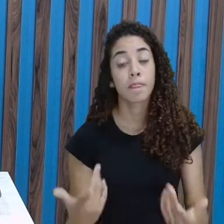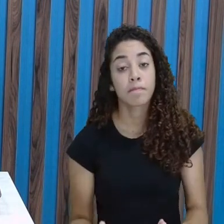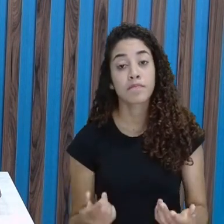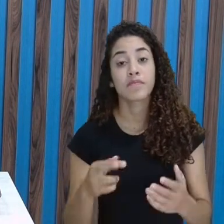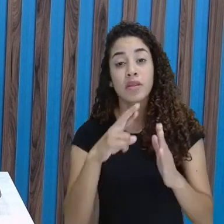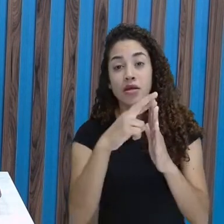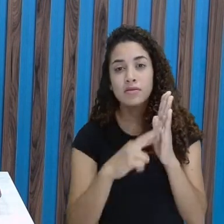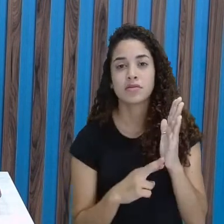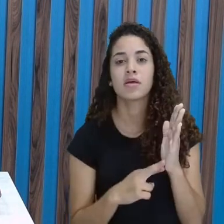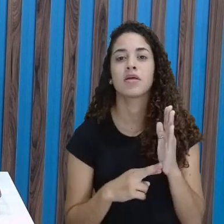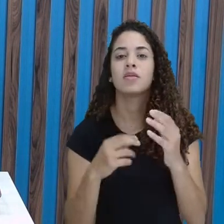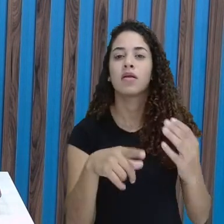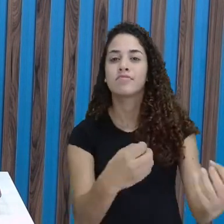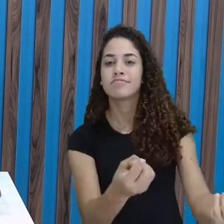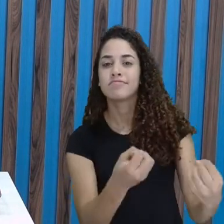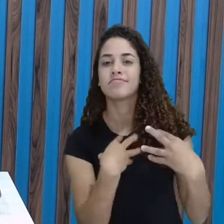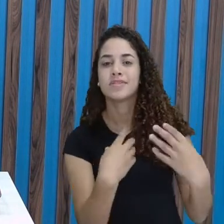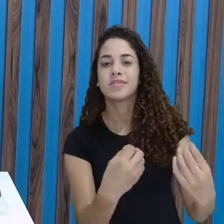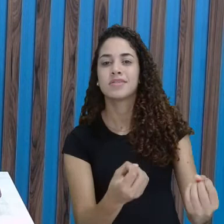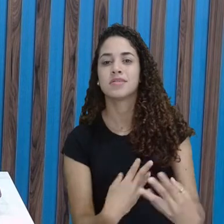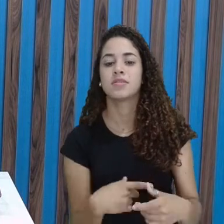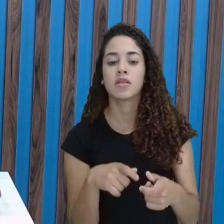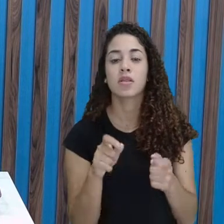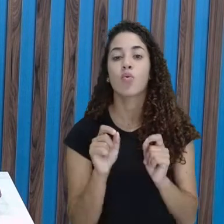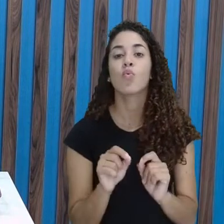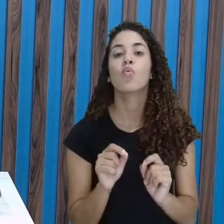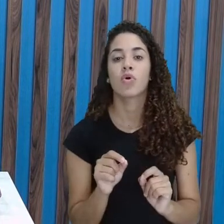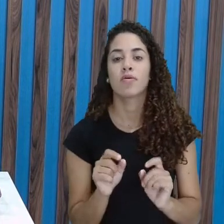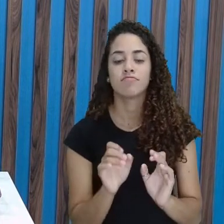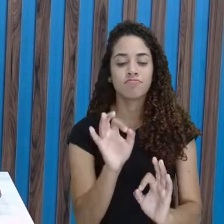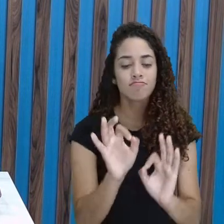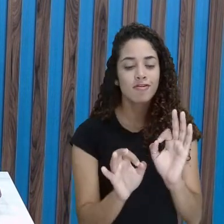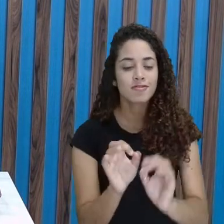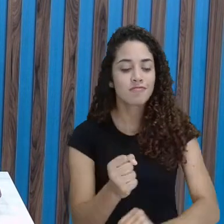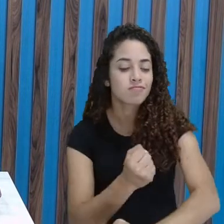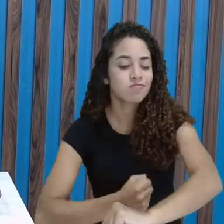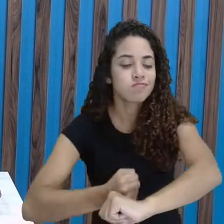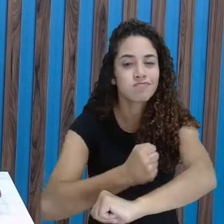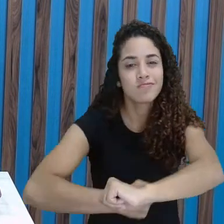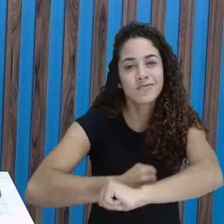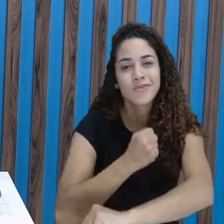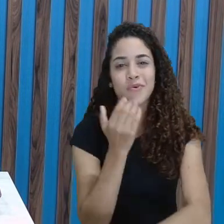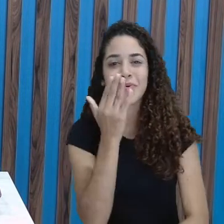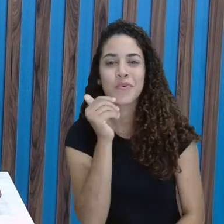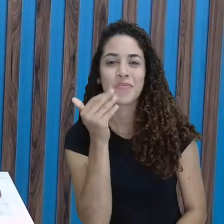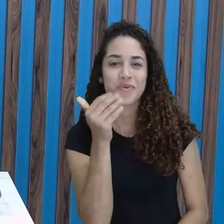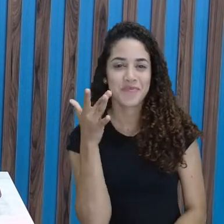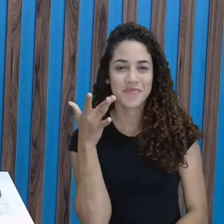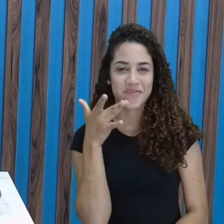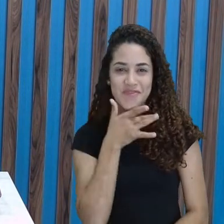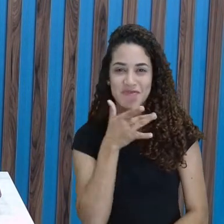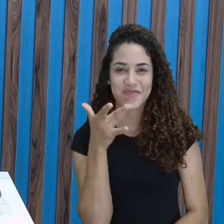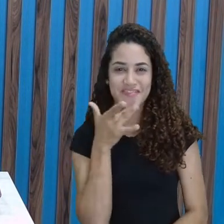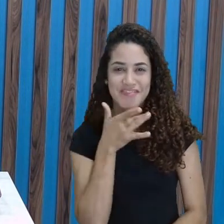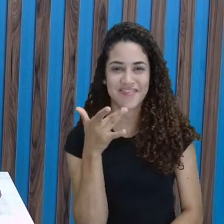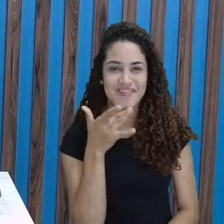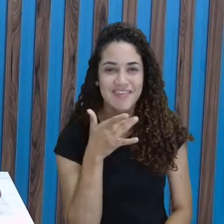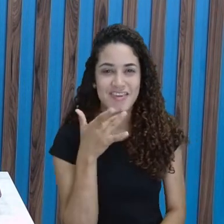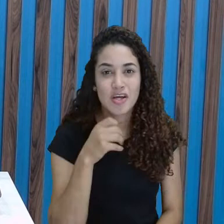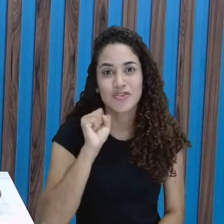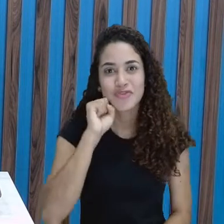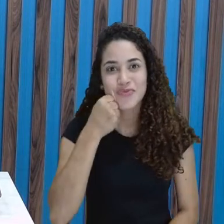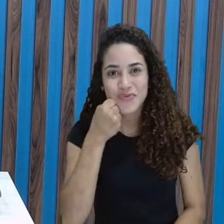A receita nos ensina a fazer algo gostoso. Não é? Uma comida gostosa, um